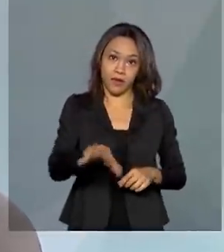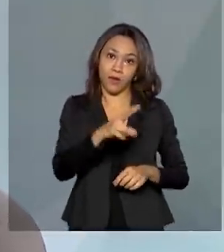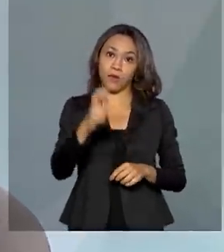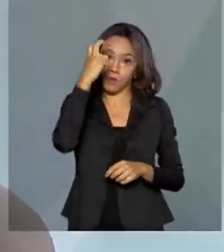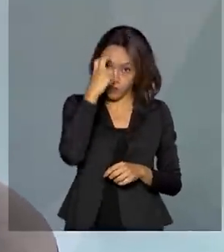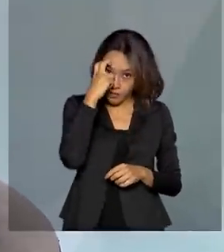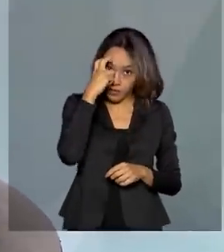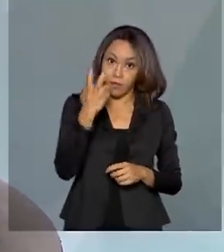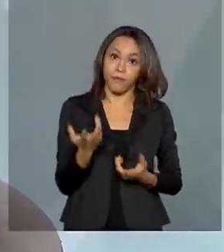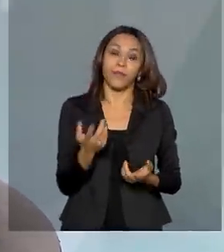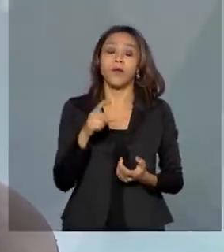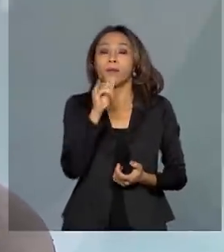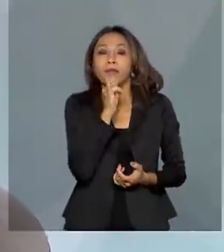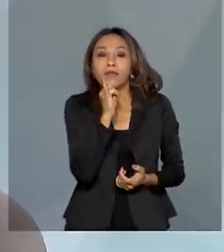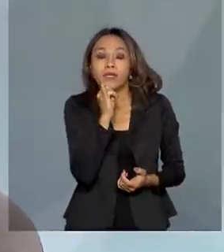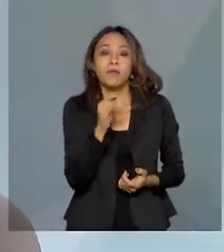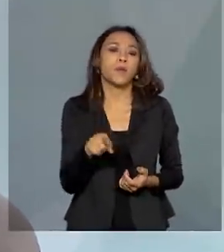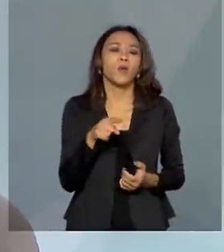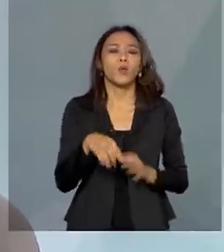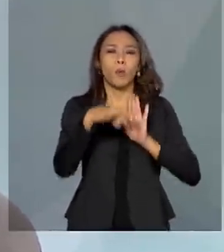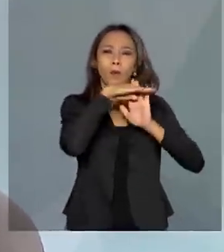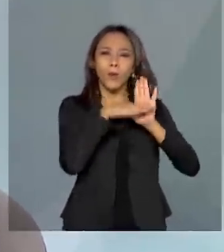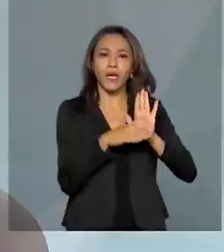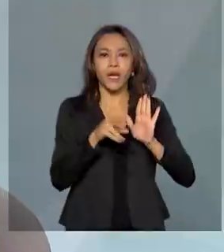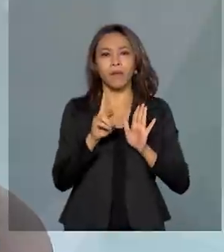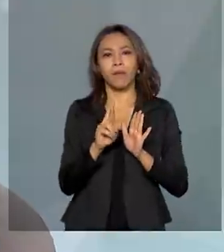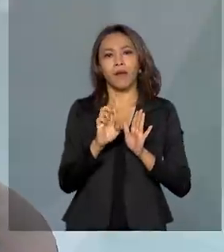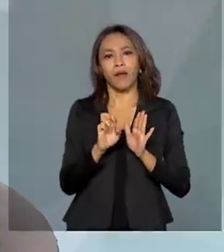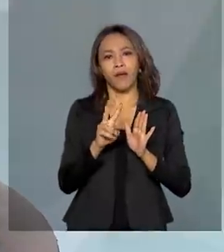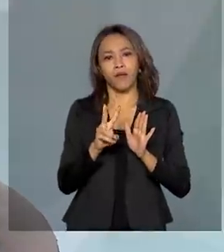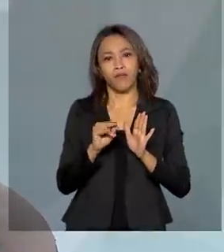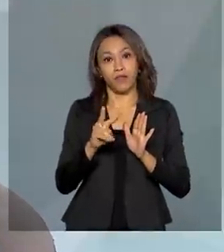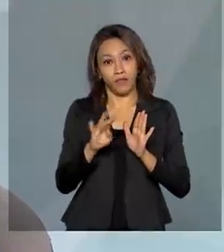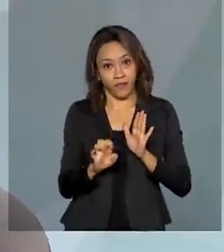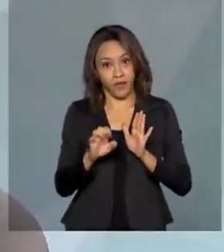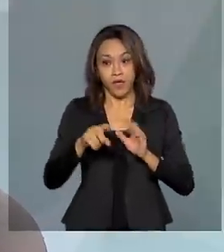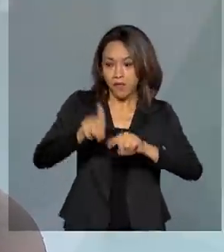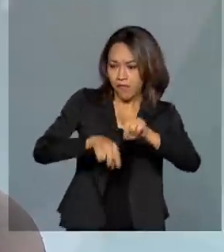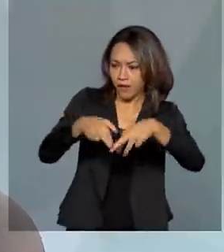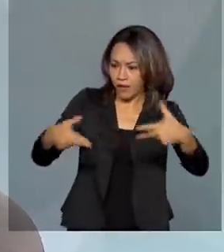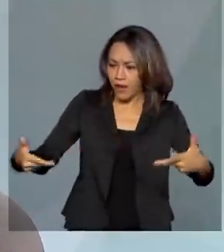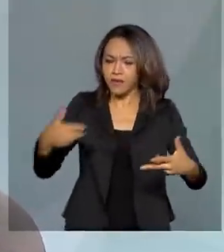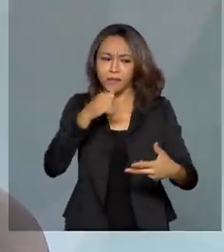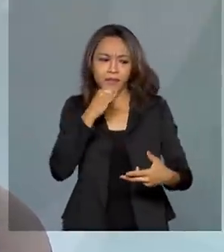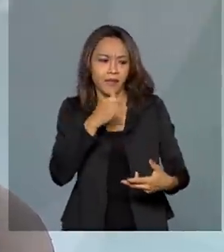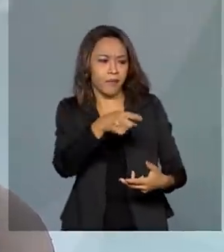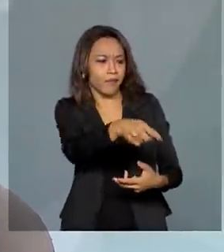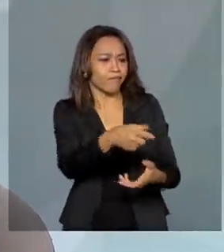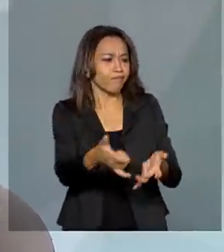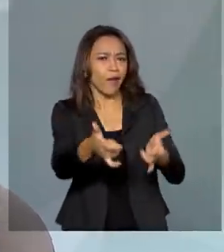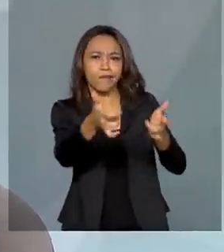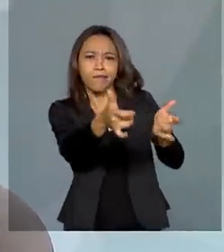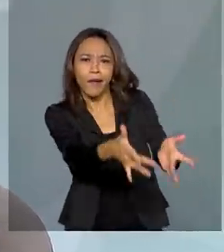nosso exemplo, por exemplo, no programa Revive, é trabalhar os bens, a priori, que estão com uma ocupação